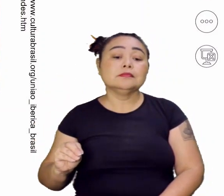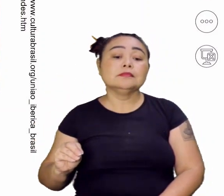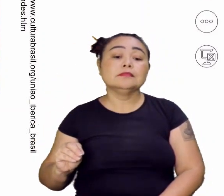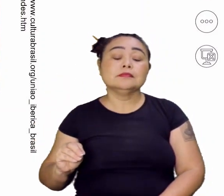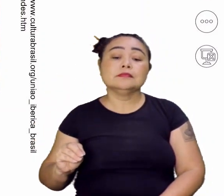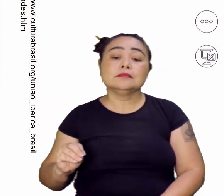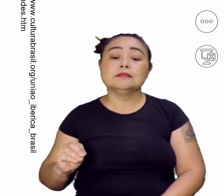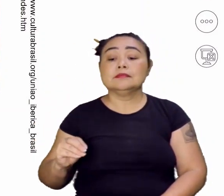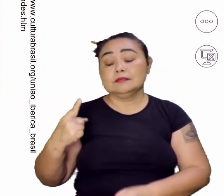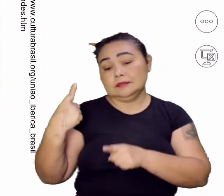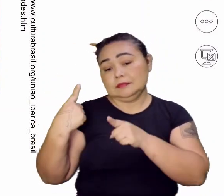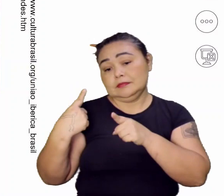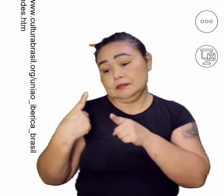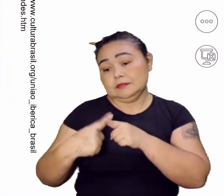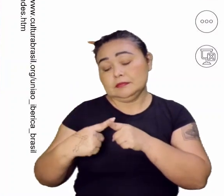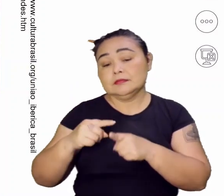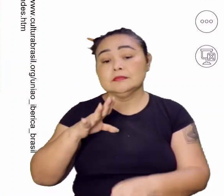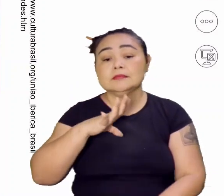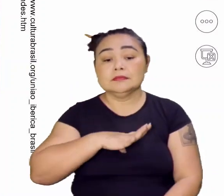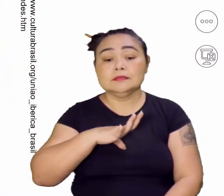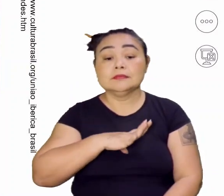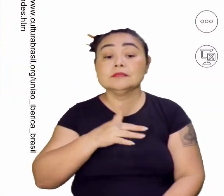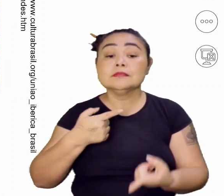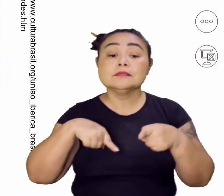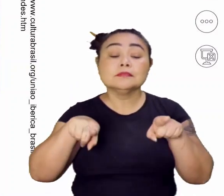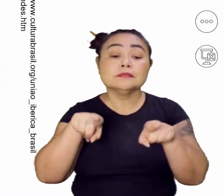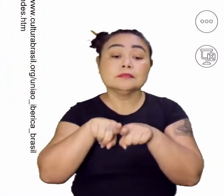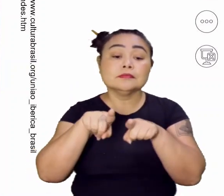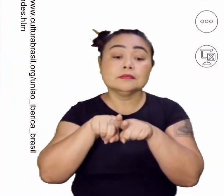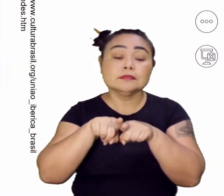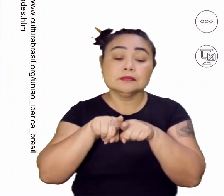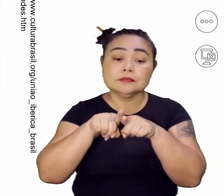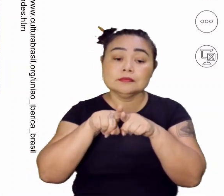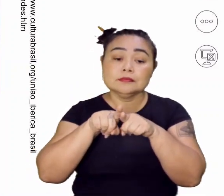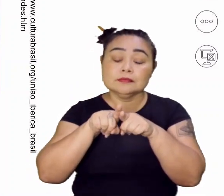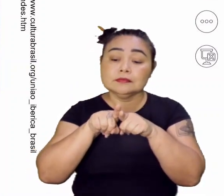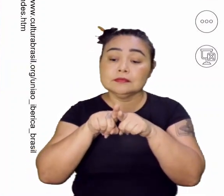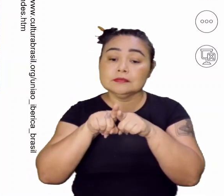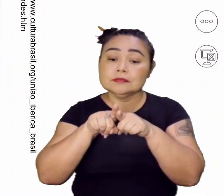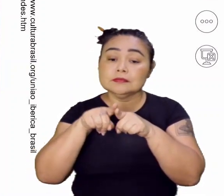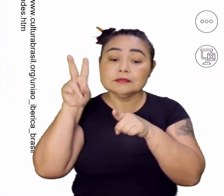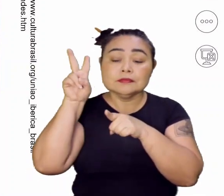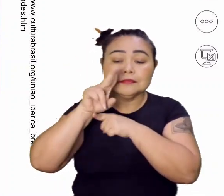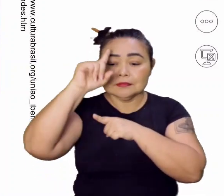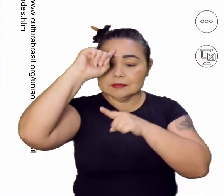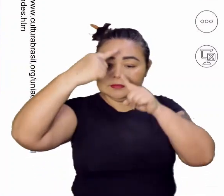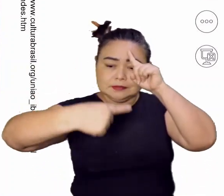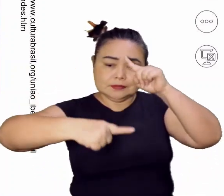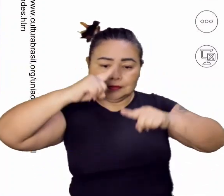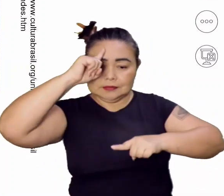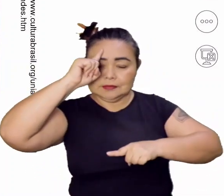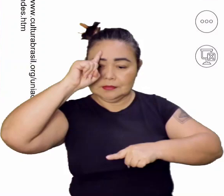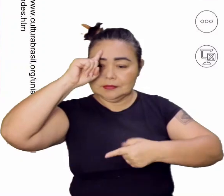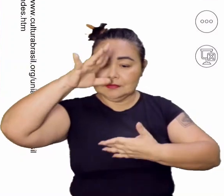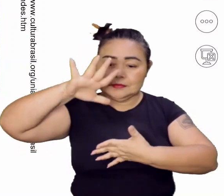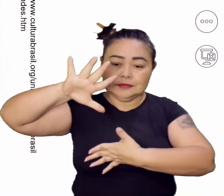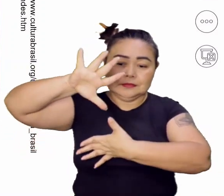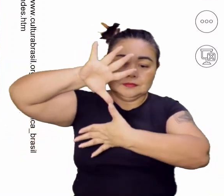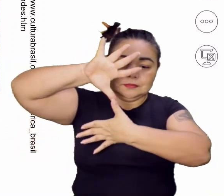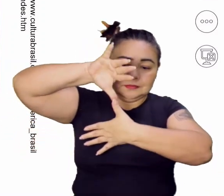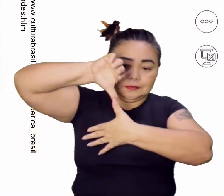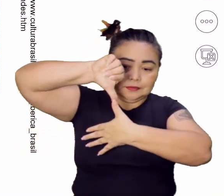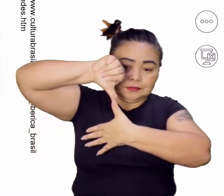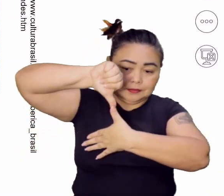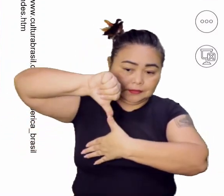porque Portugal passa a controlar quase toda a América Central e América do Sul,